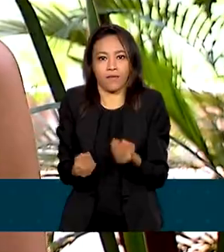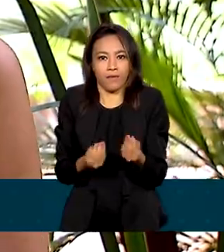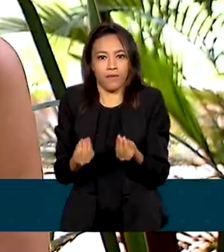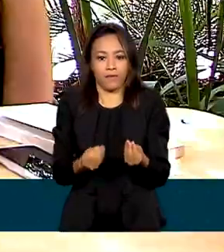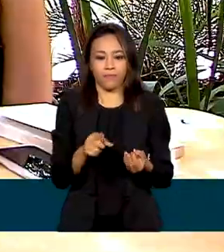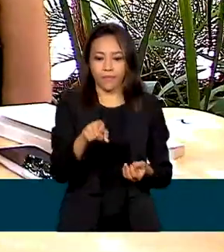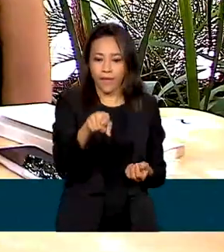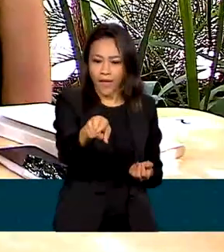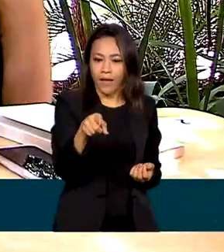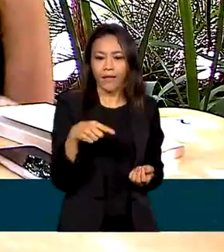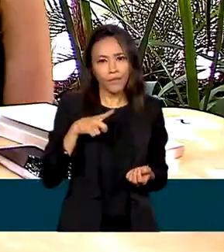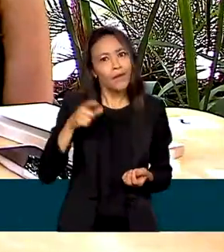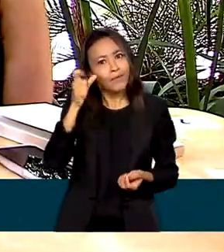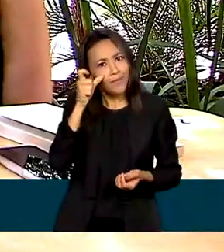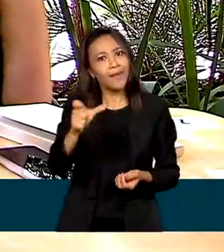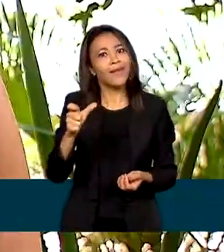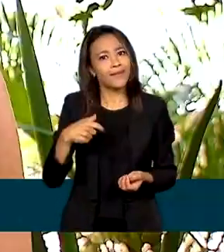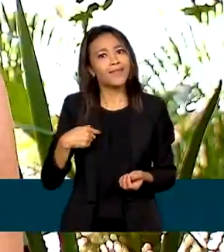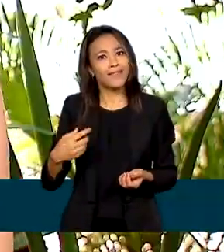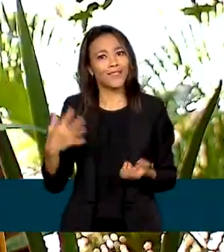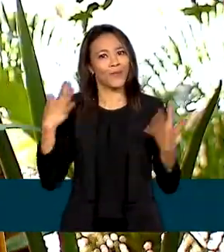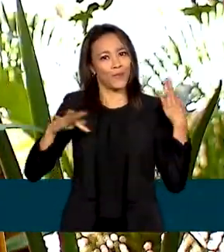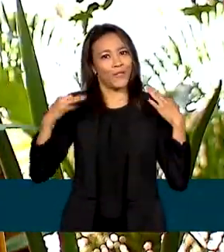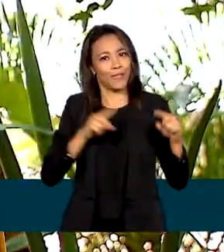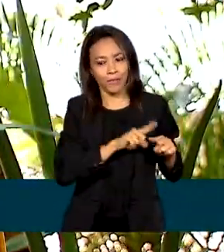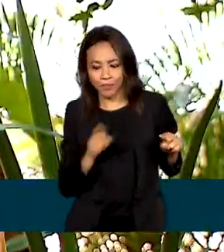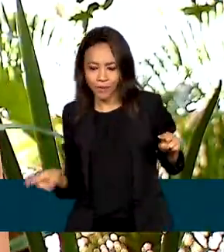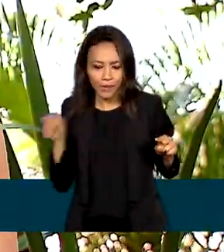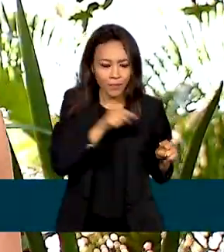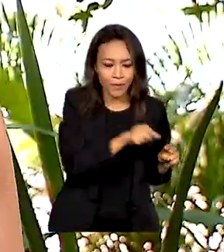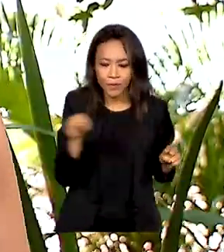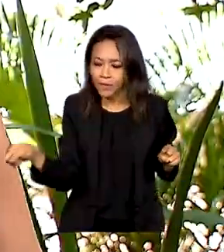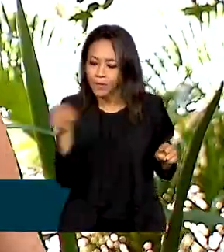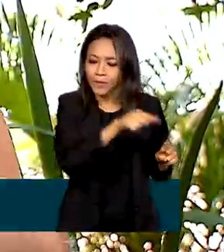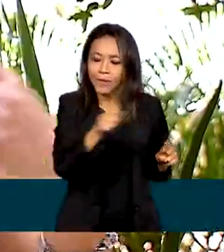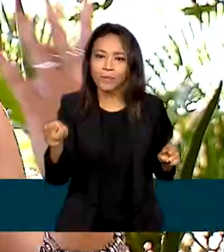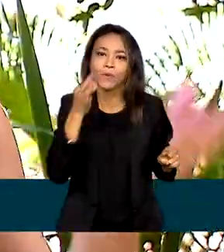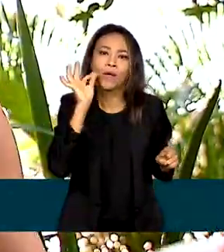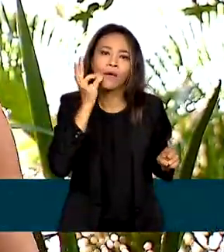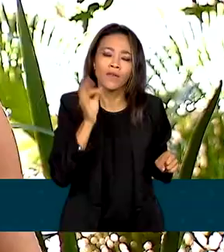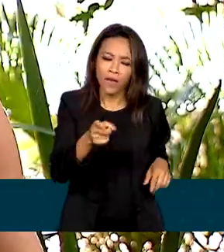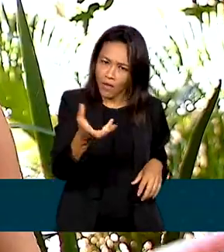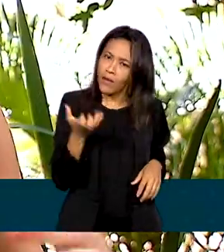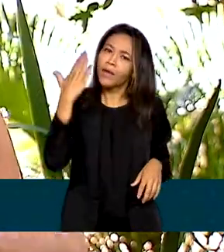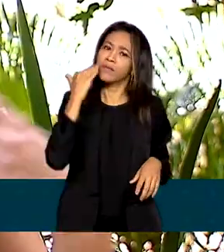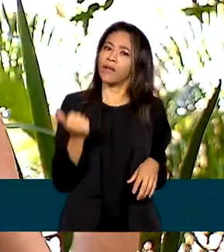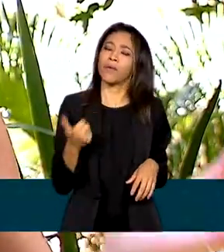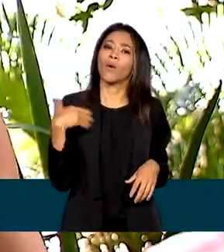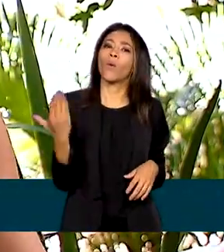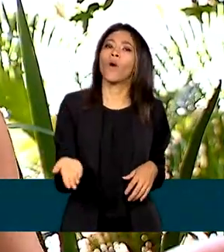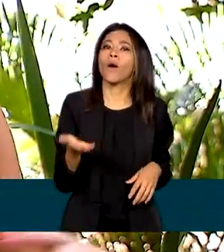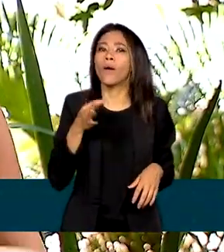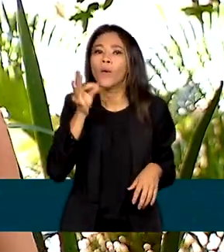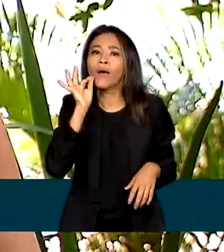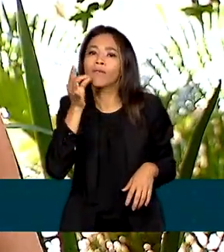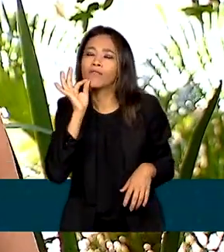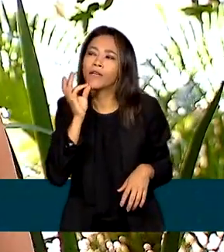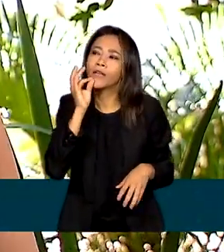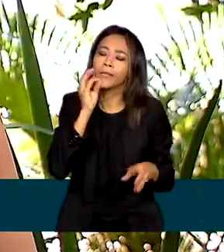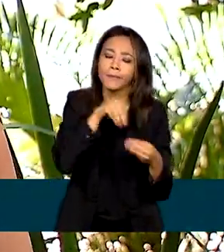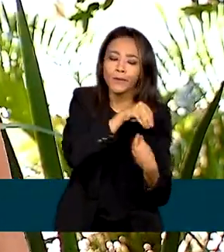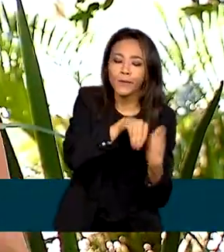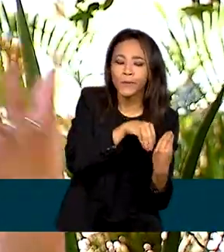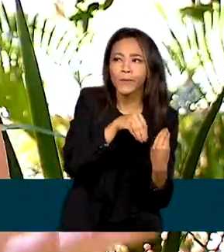interesse de fazer esse turismo. Eu gostaria muito de conhecer mais sobre o café, saber qual café harmoniza com o quê,